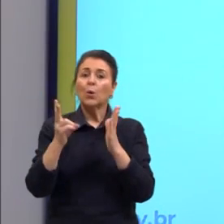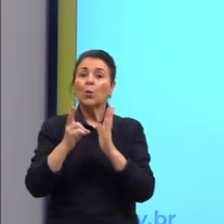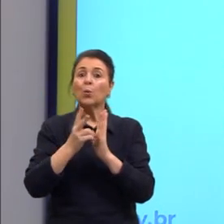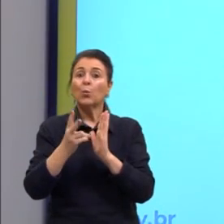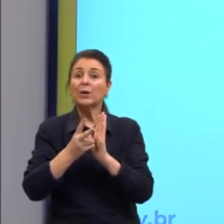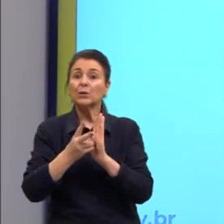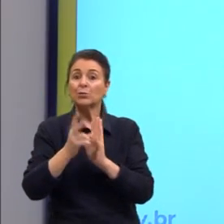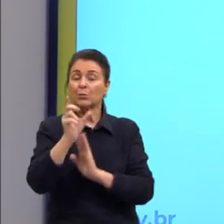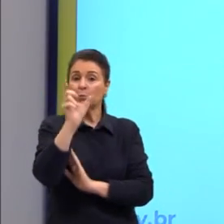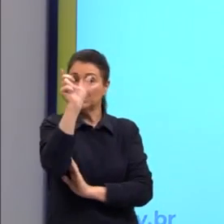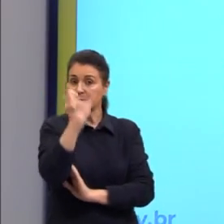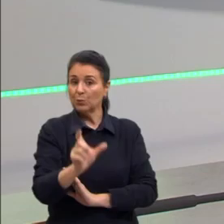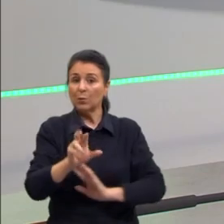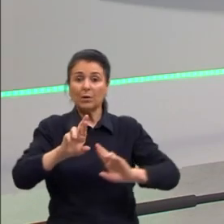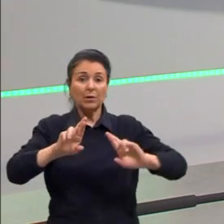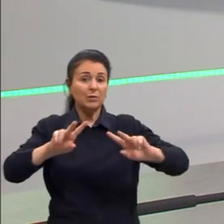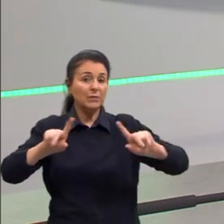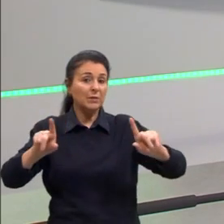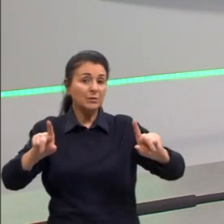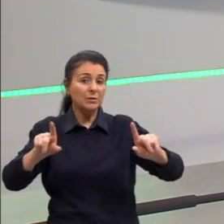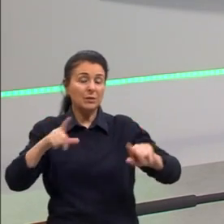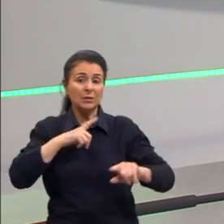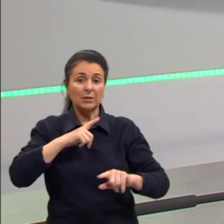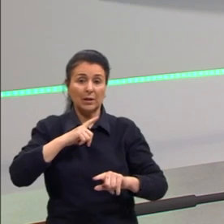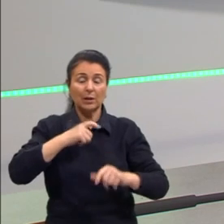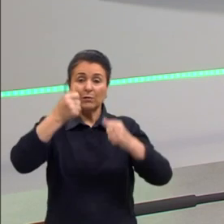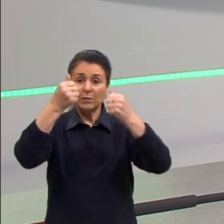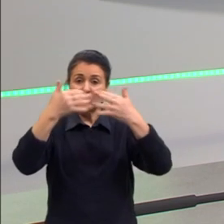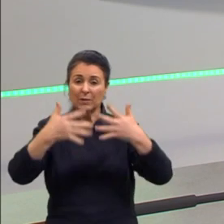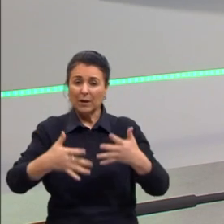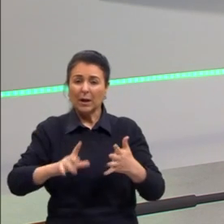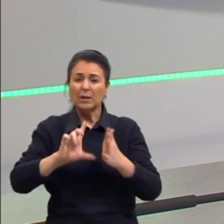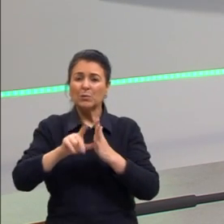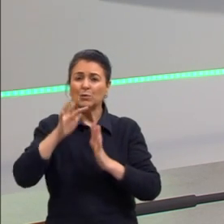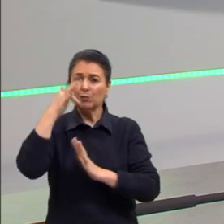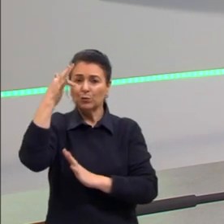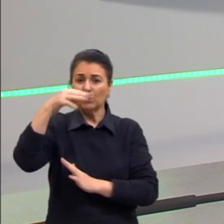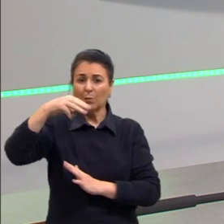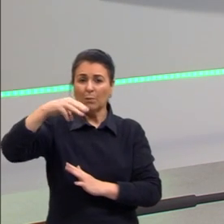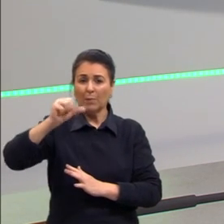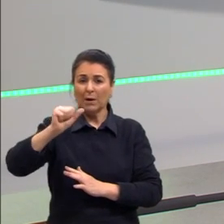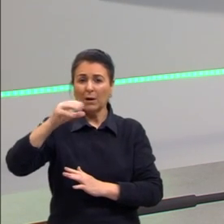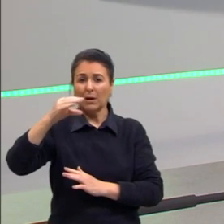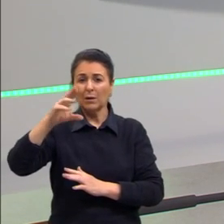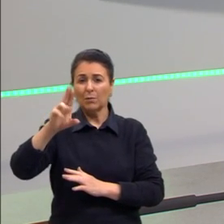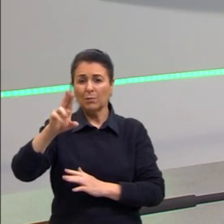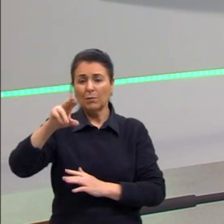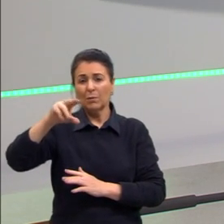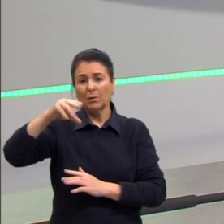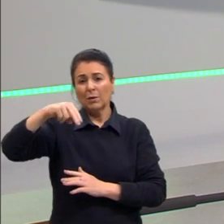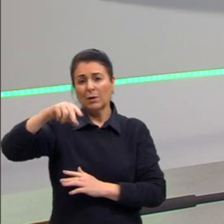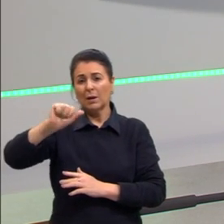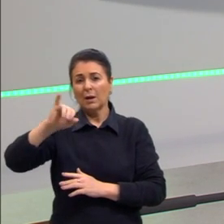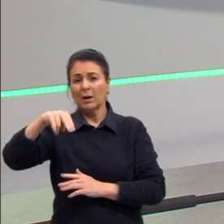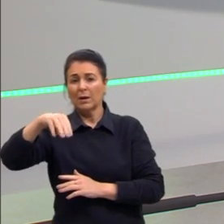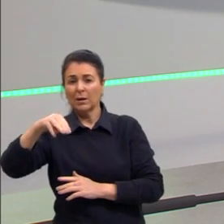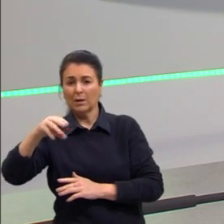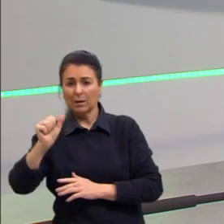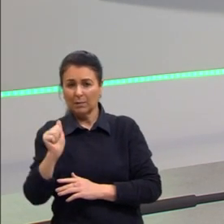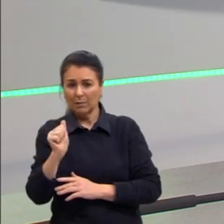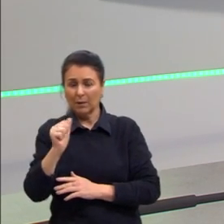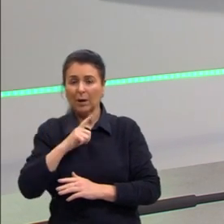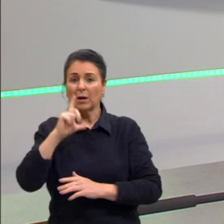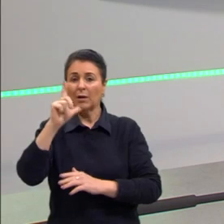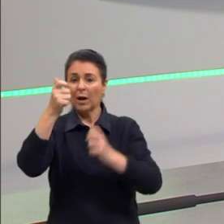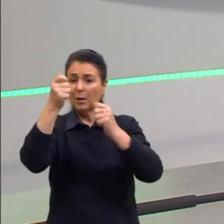que nós vamos ver mais para frente. Por exemplo, o Macunaíma, do Mário de Andrade. O índio romântico também é idealizado. O